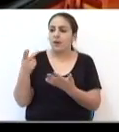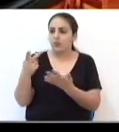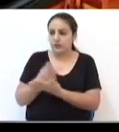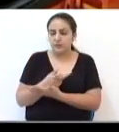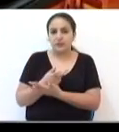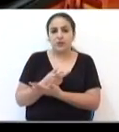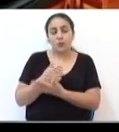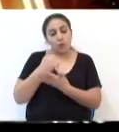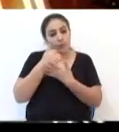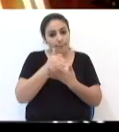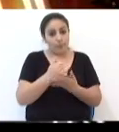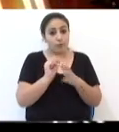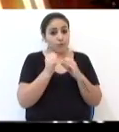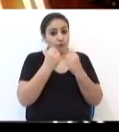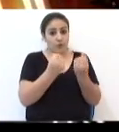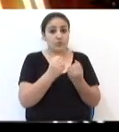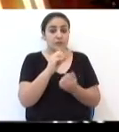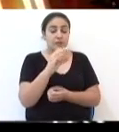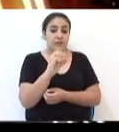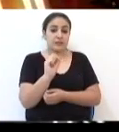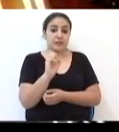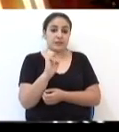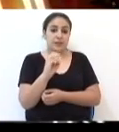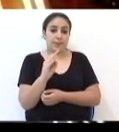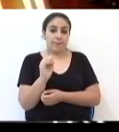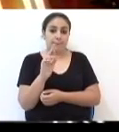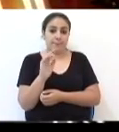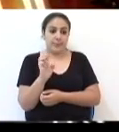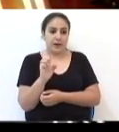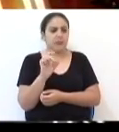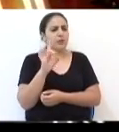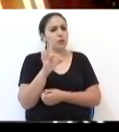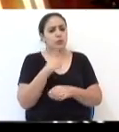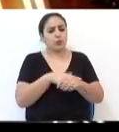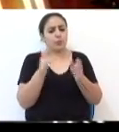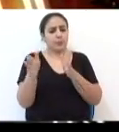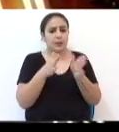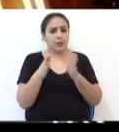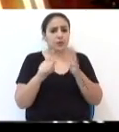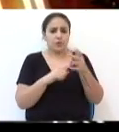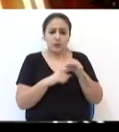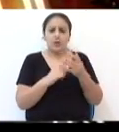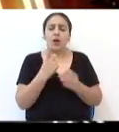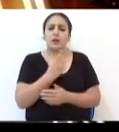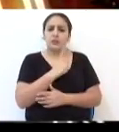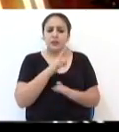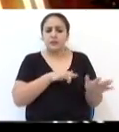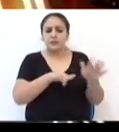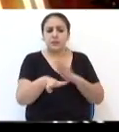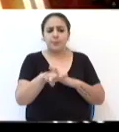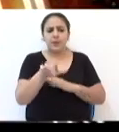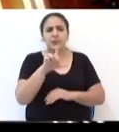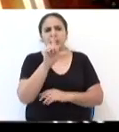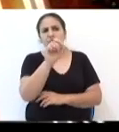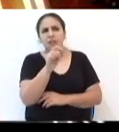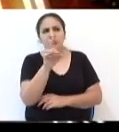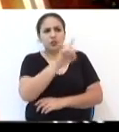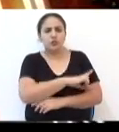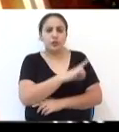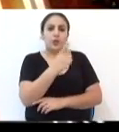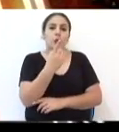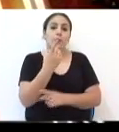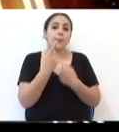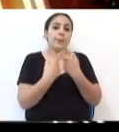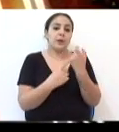muito forte do Sebrae, mas não fica restrito só ao período da feira. Ele vai passar uma semana, 10 dias, um